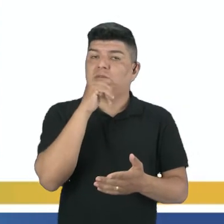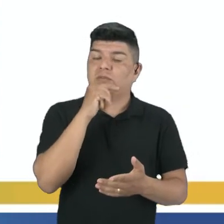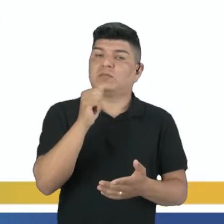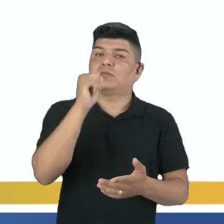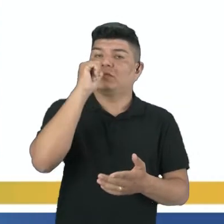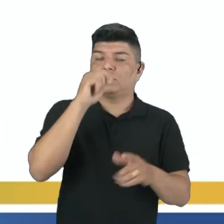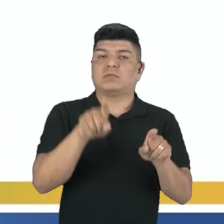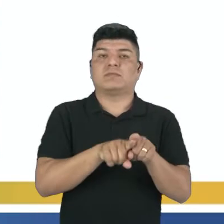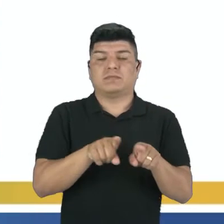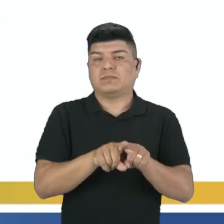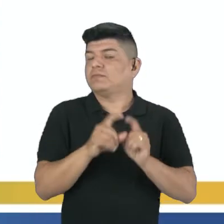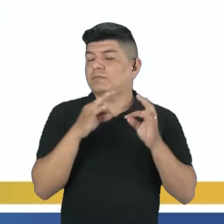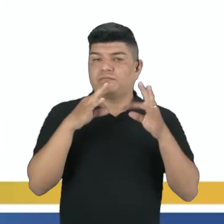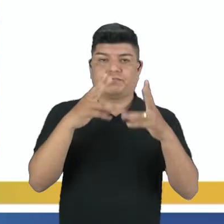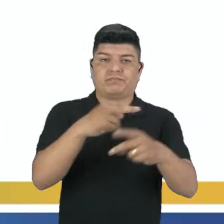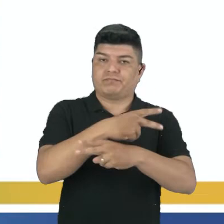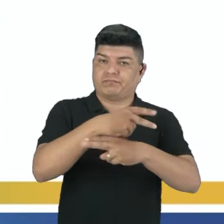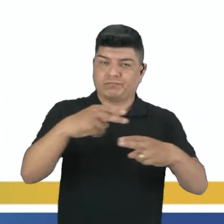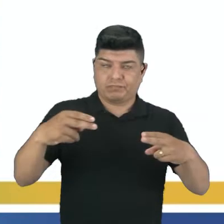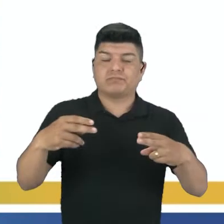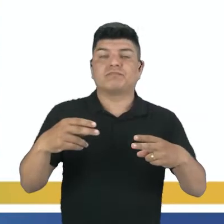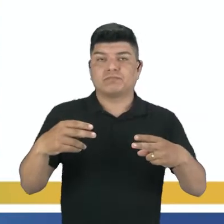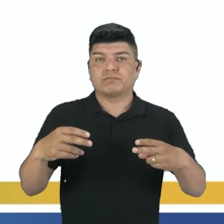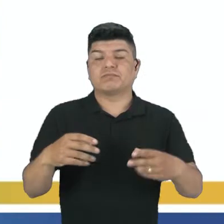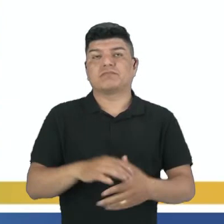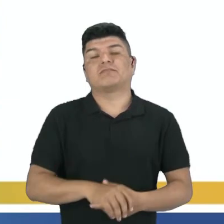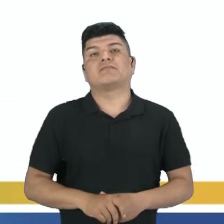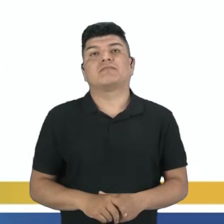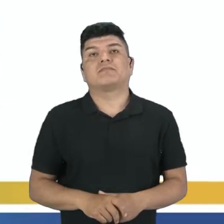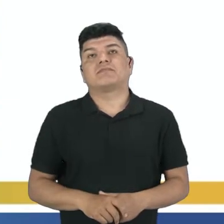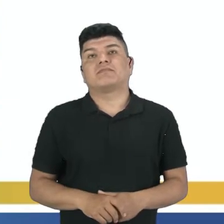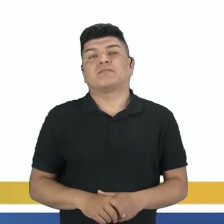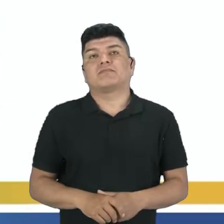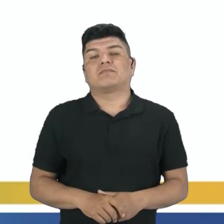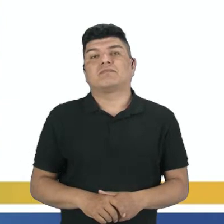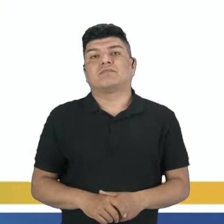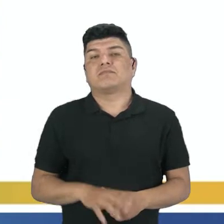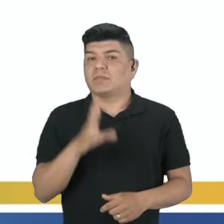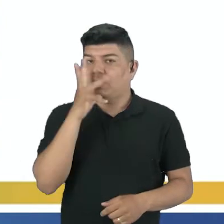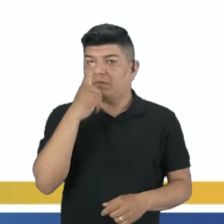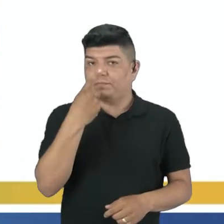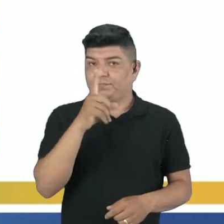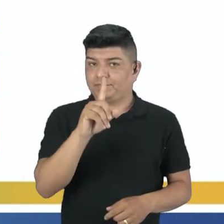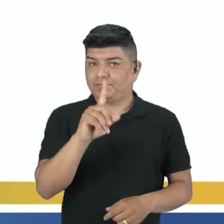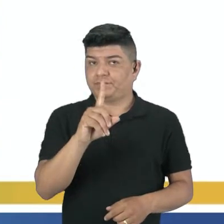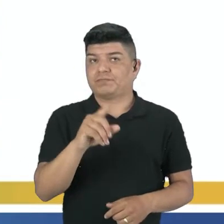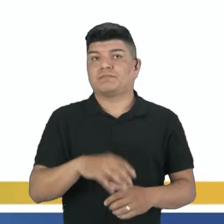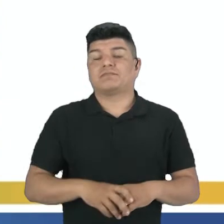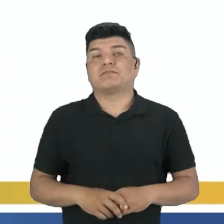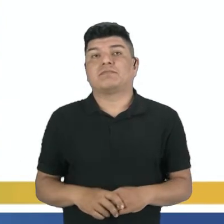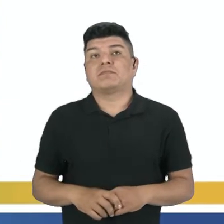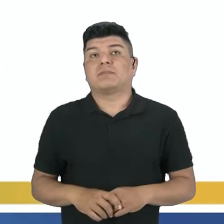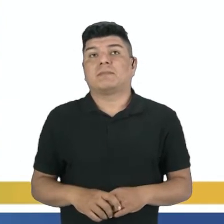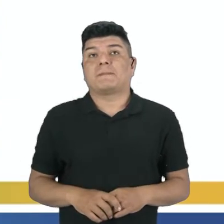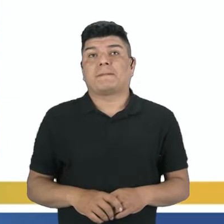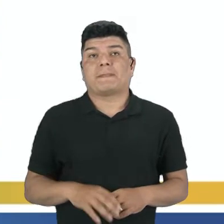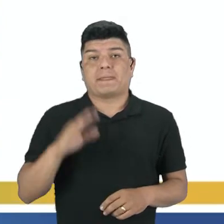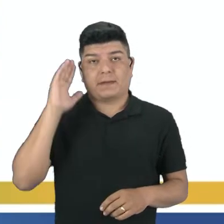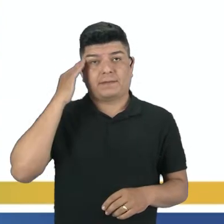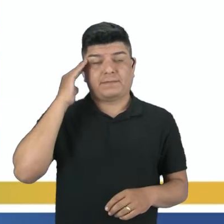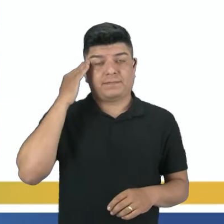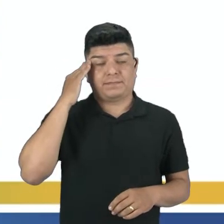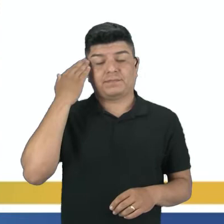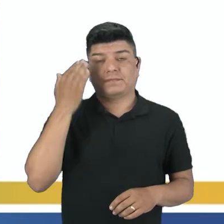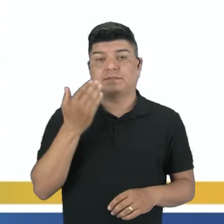consumimos também. Tudo isso aí entra como bens de consumo não duráveis. Então, para você entender, a indústria de